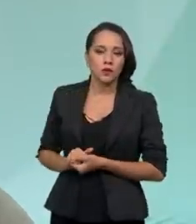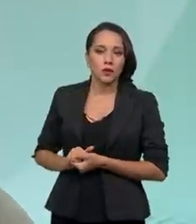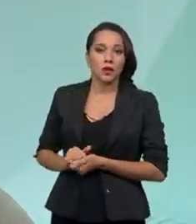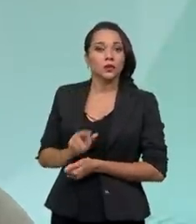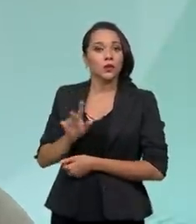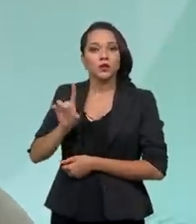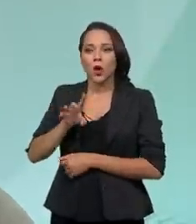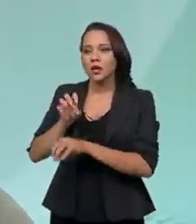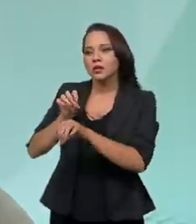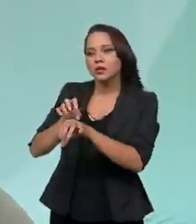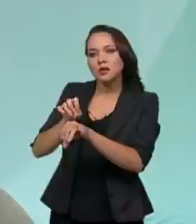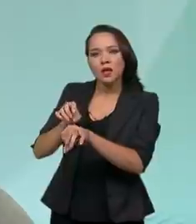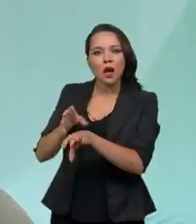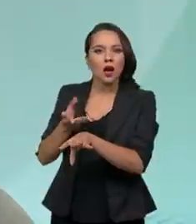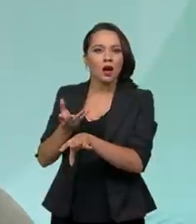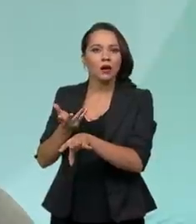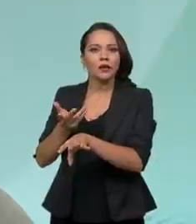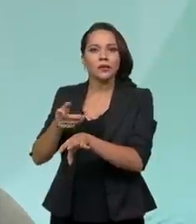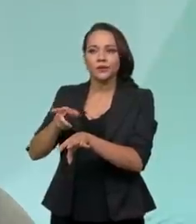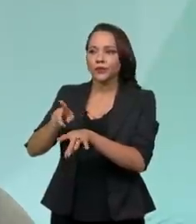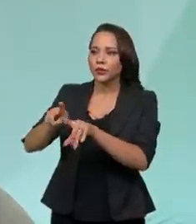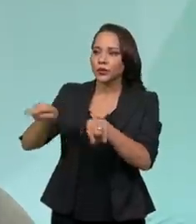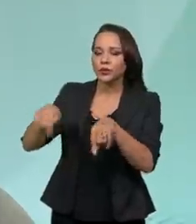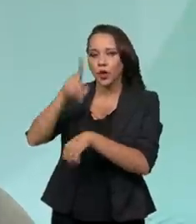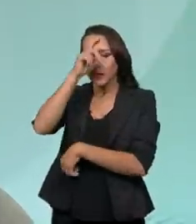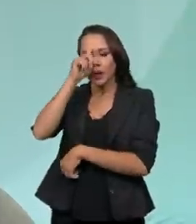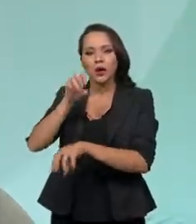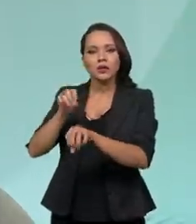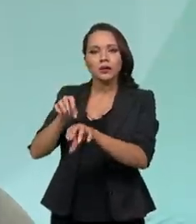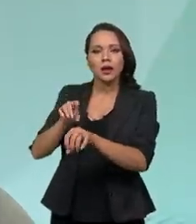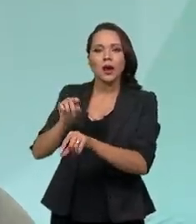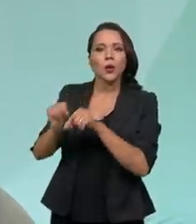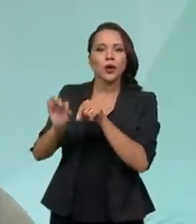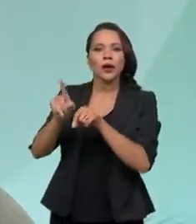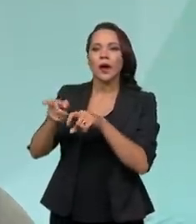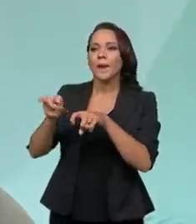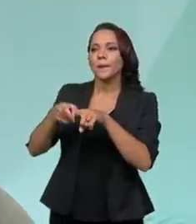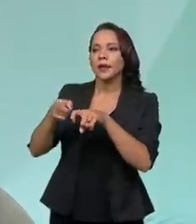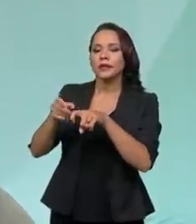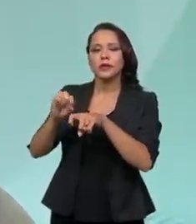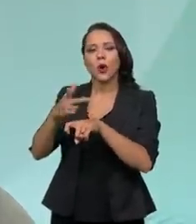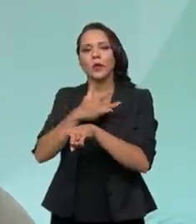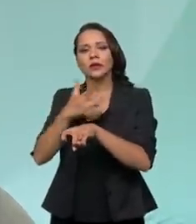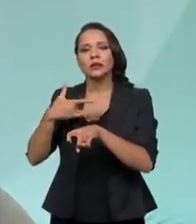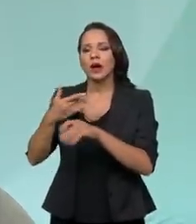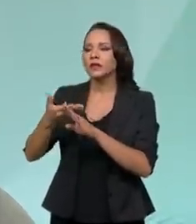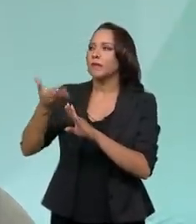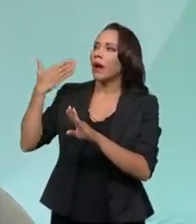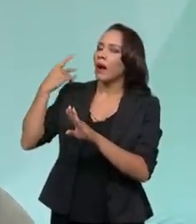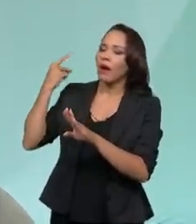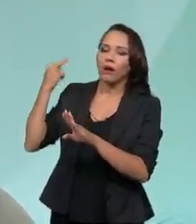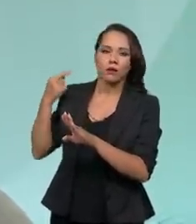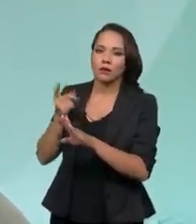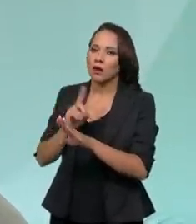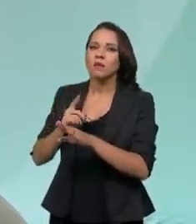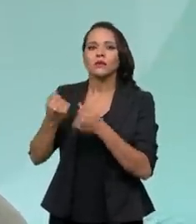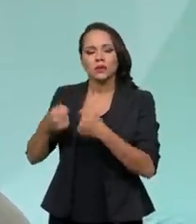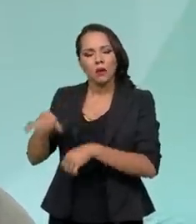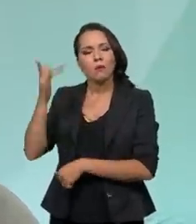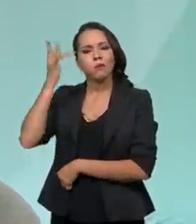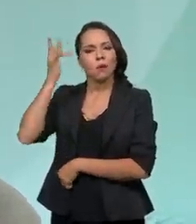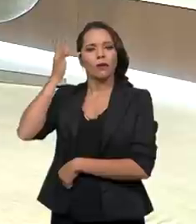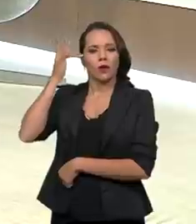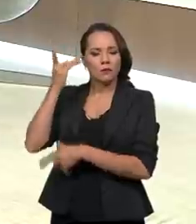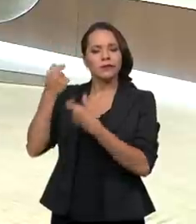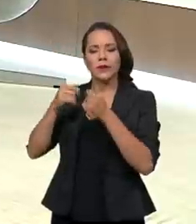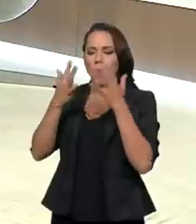ensinar, nos nossos hospitais, aquilo que é da medicina ou da saúde do passado. Então, por isso, nós temos que ter